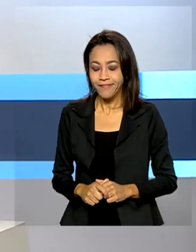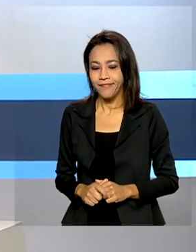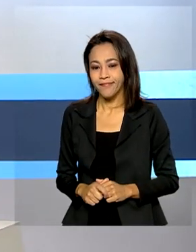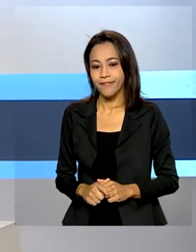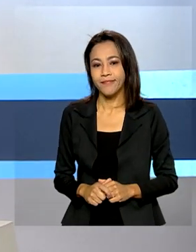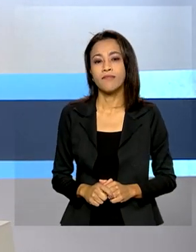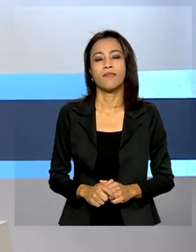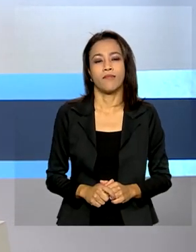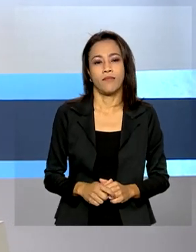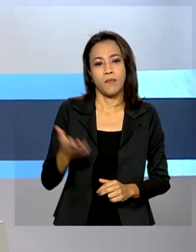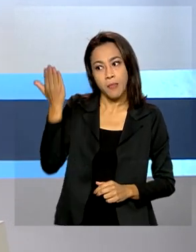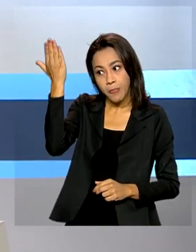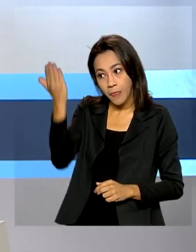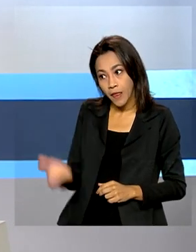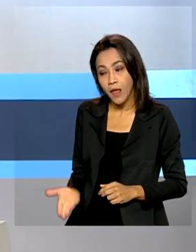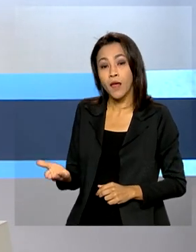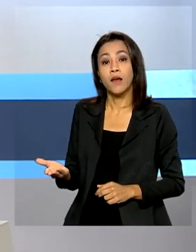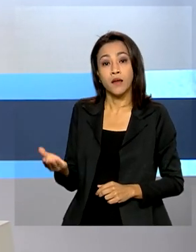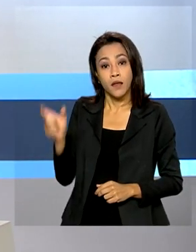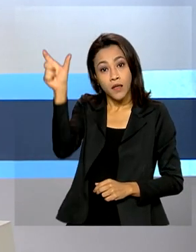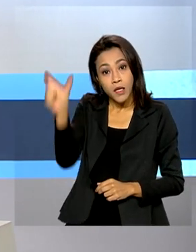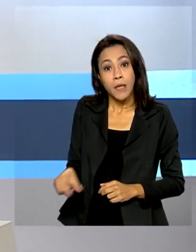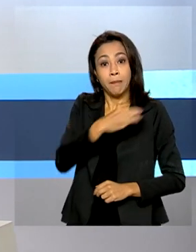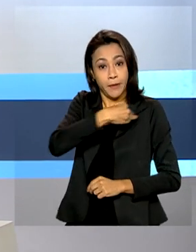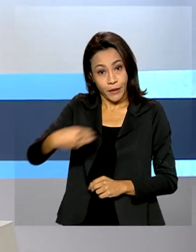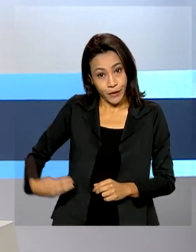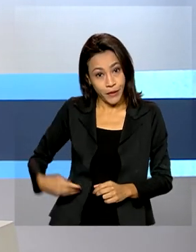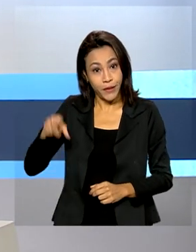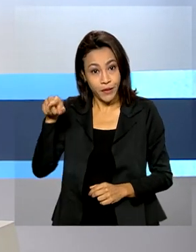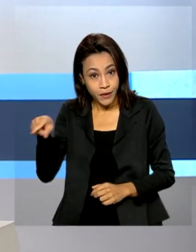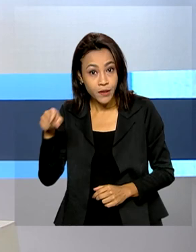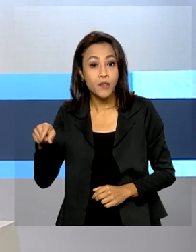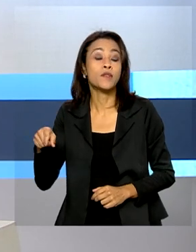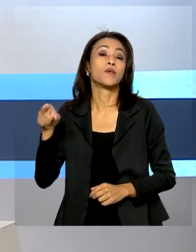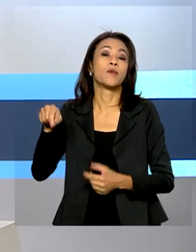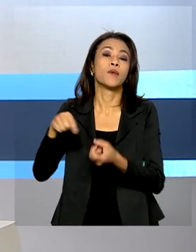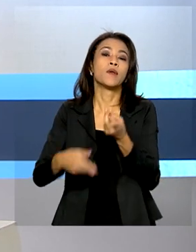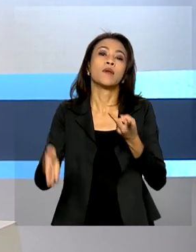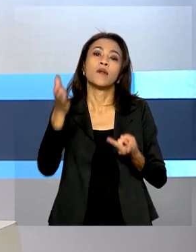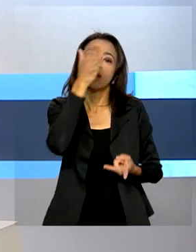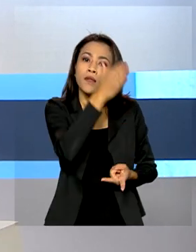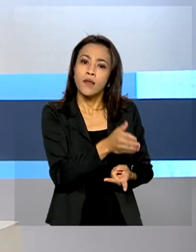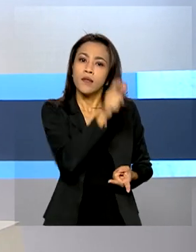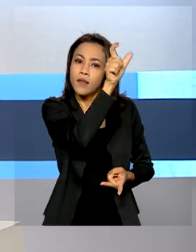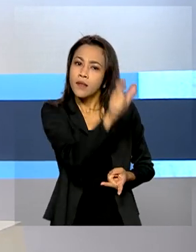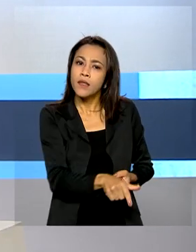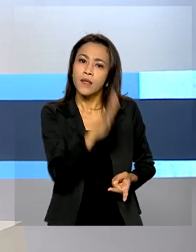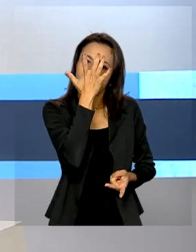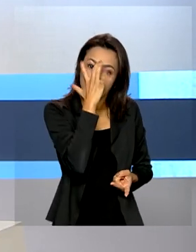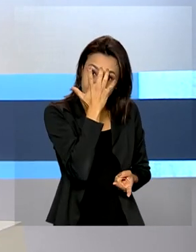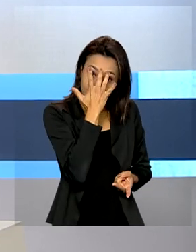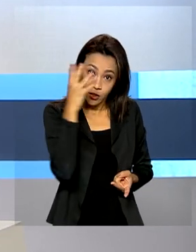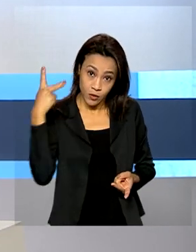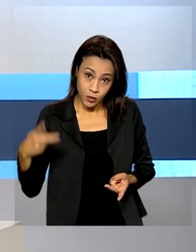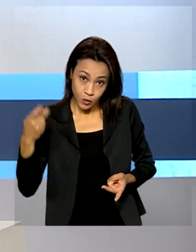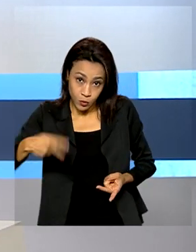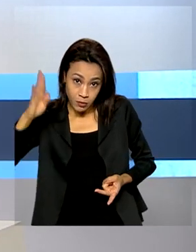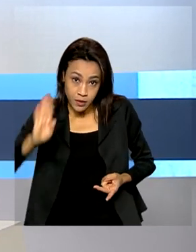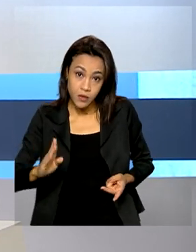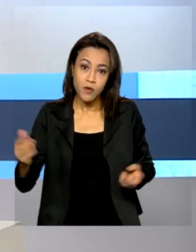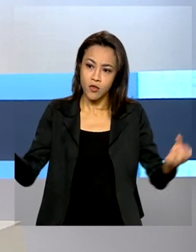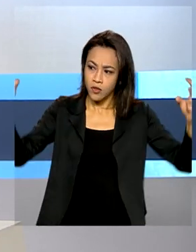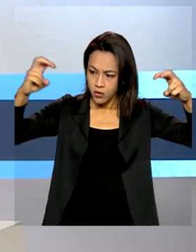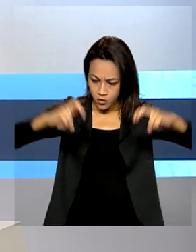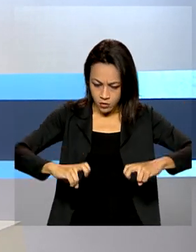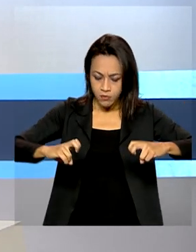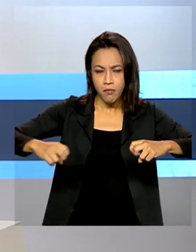Os ministros das Relações Exteriores da Índia e do Brasil se reuniram para debater as relações entre os dois